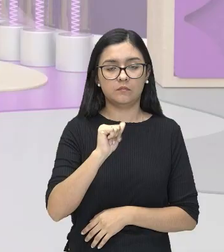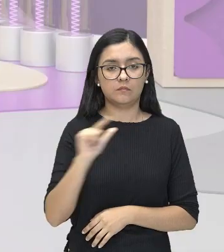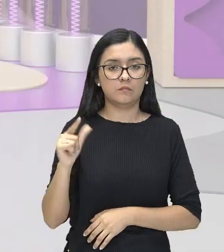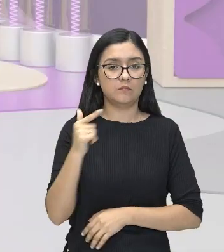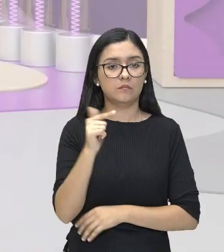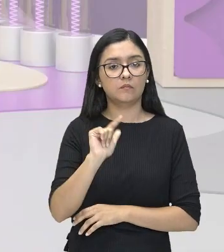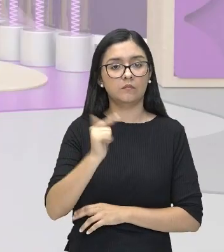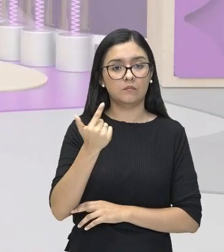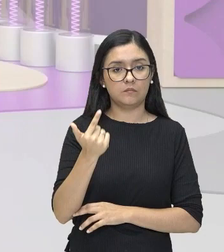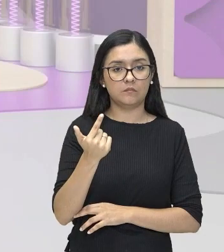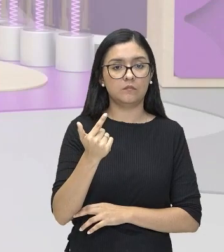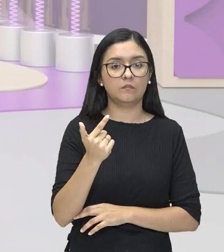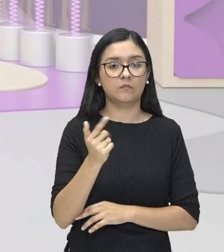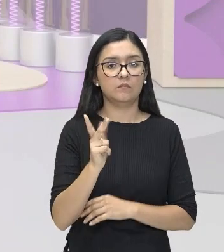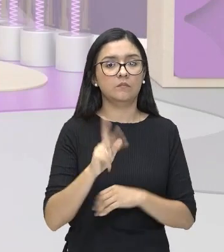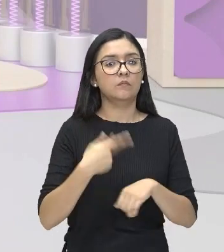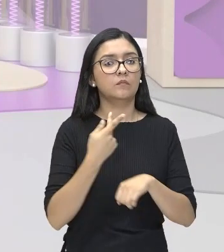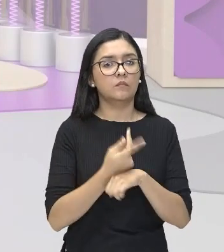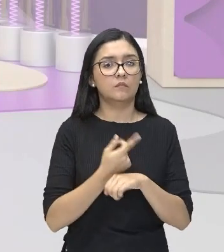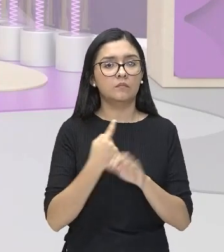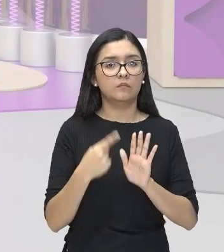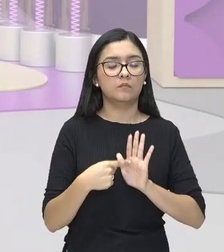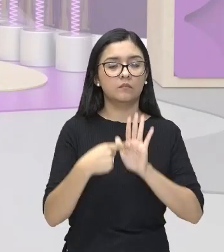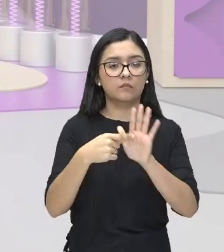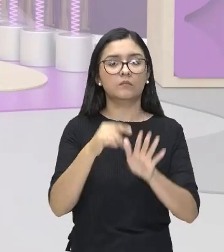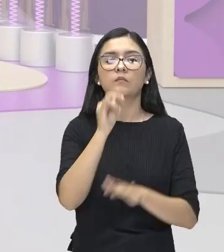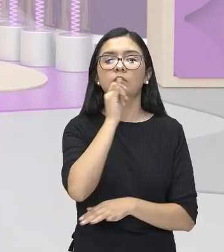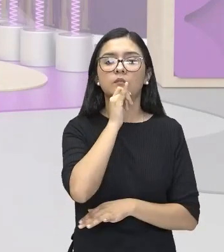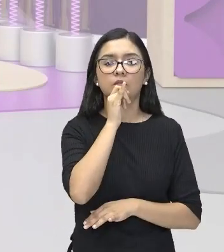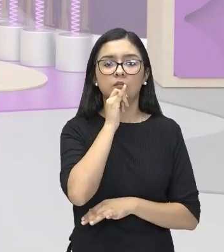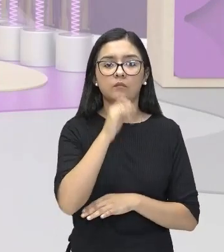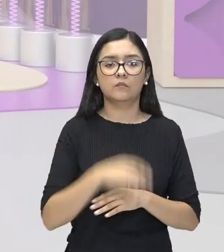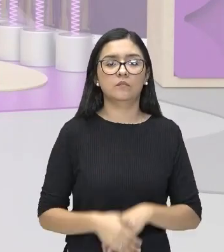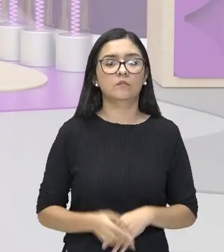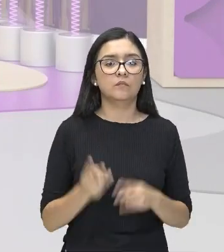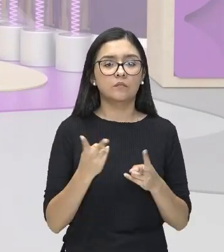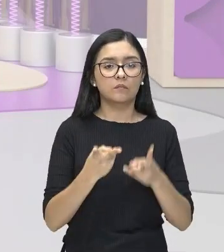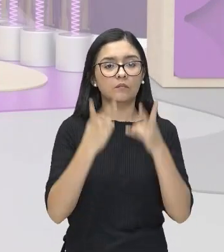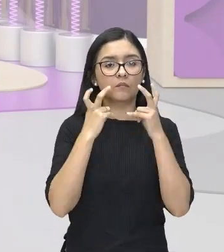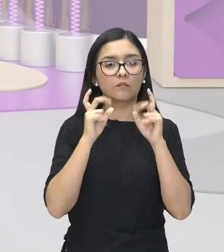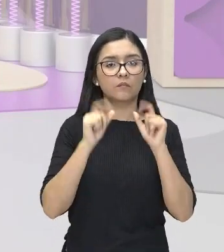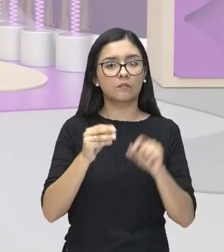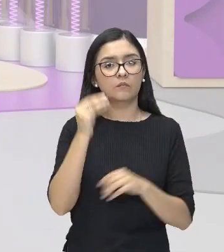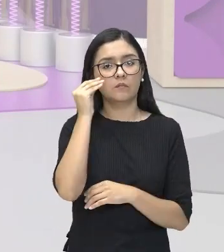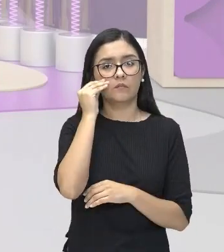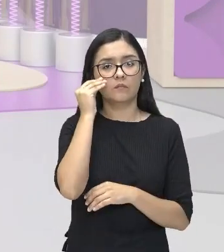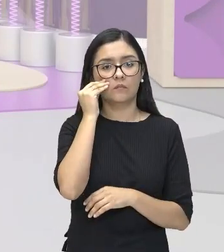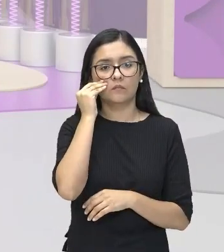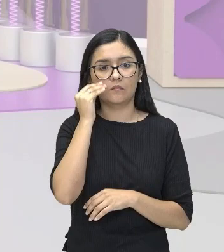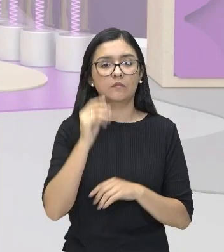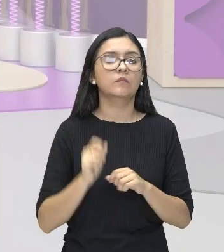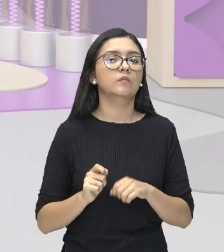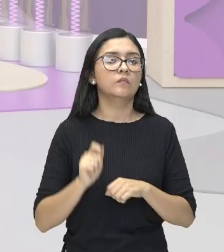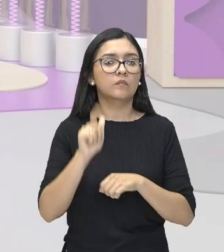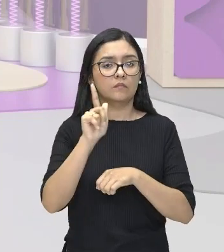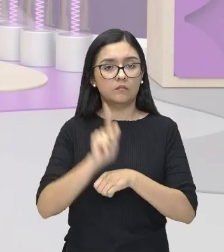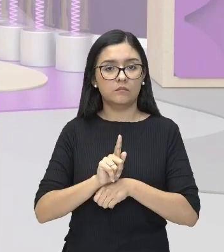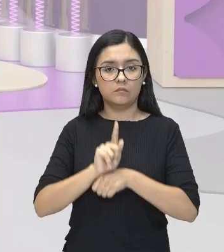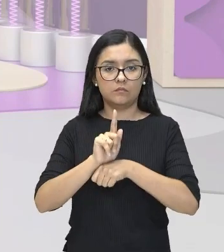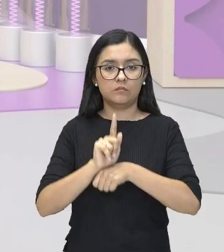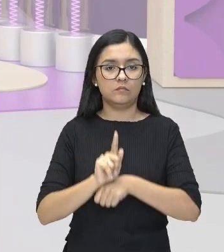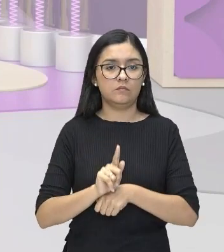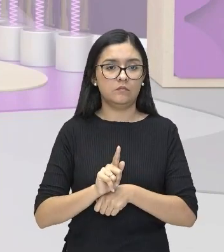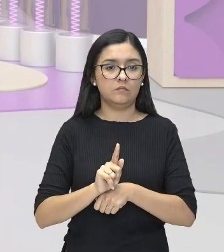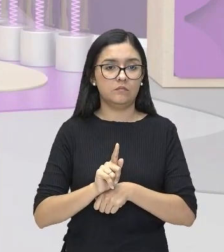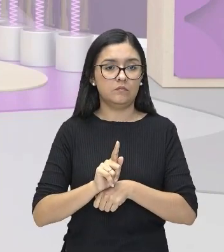veremos um desses exemplos. Olha só aqui comigo, Lançamento aí de... Aqui